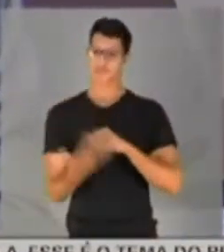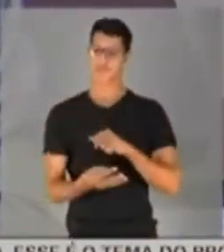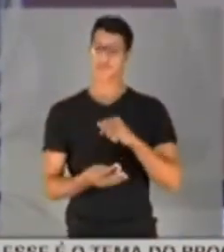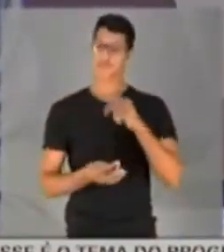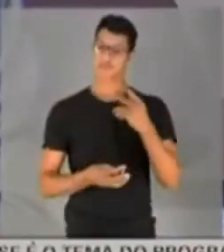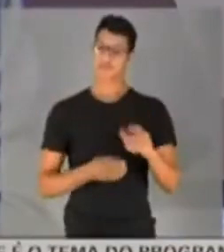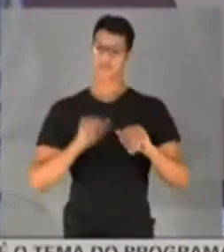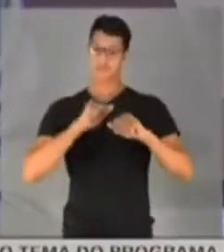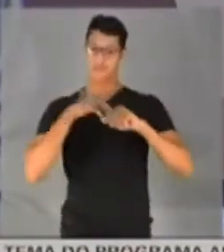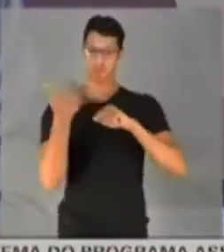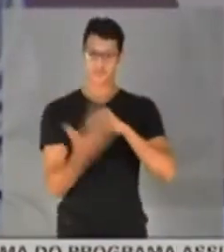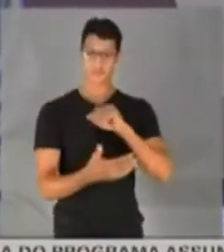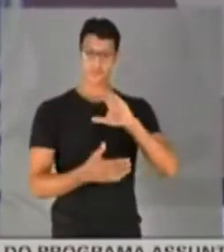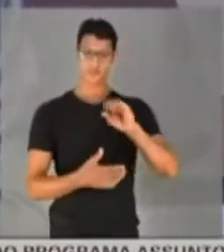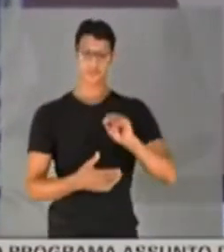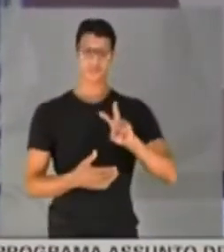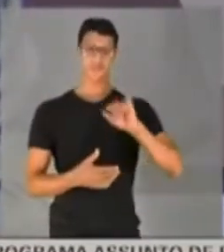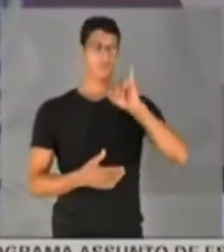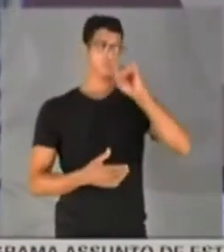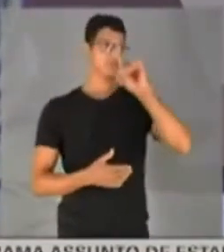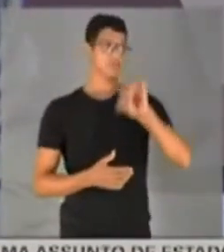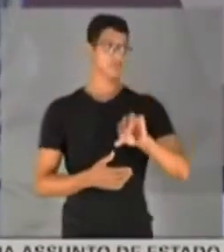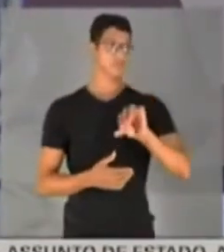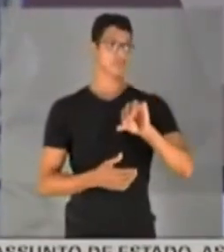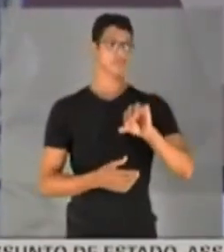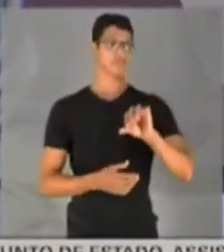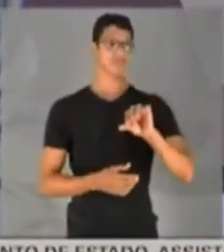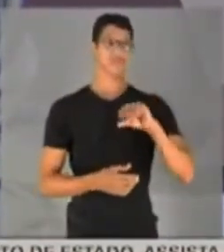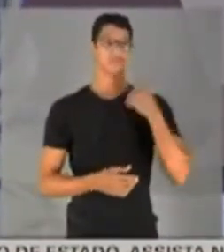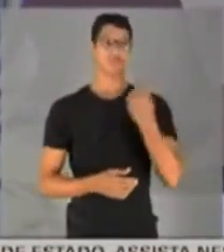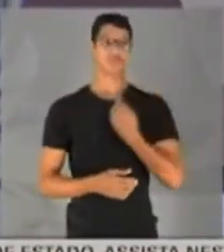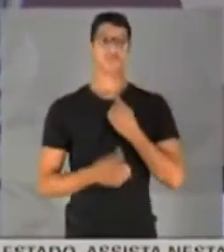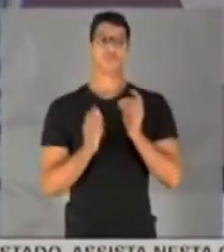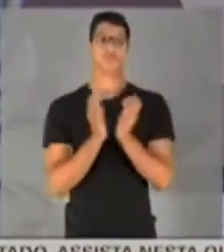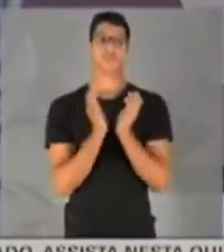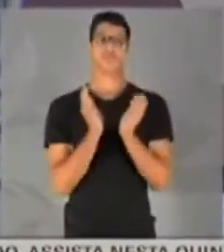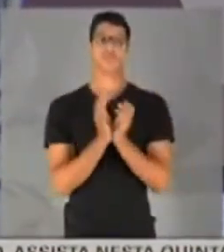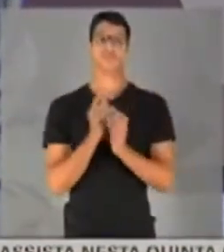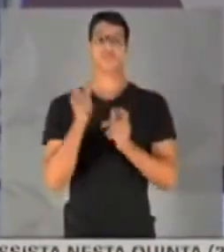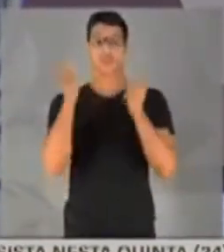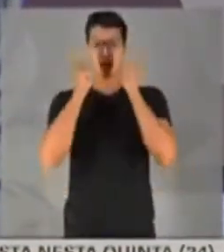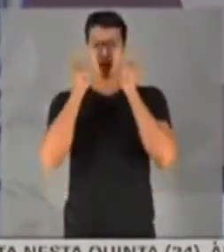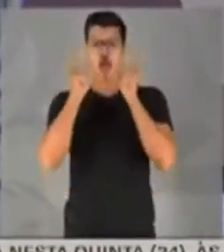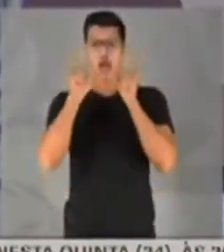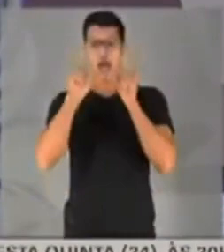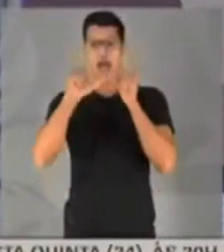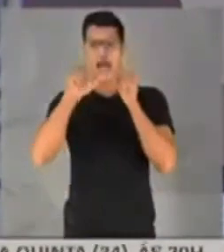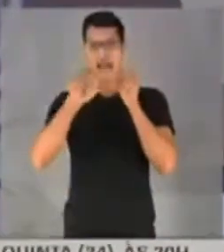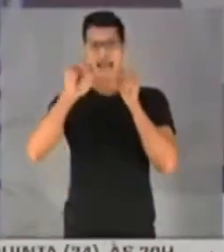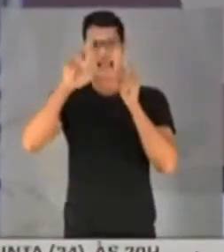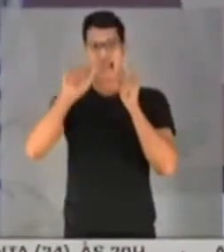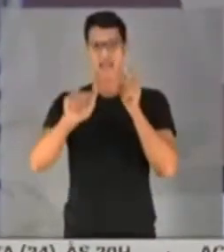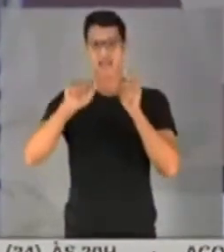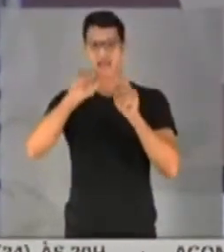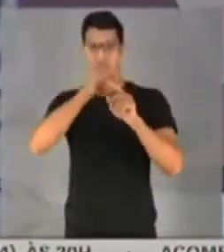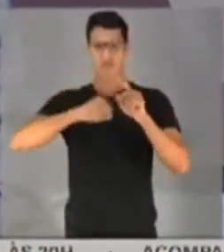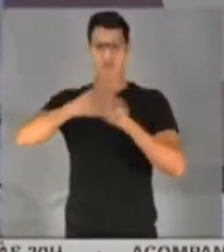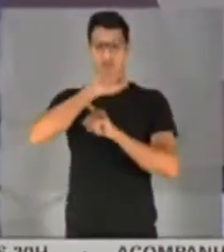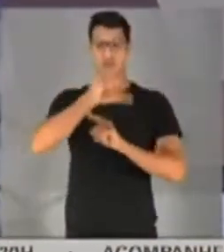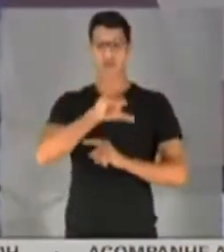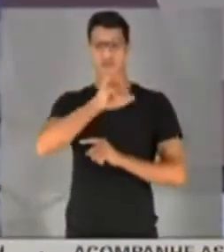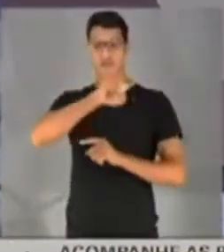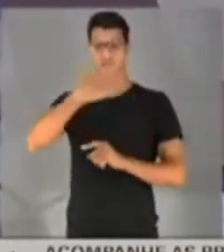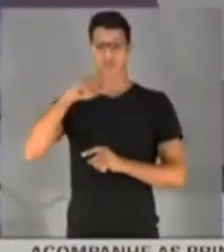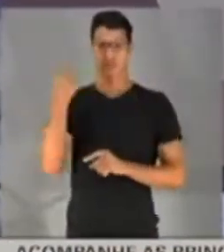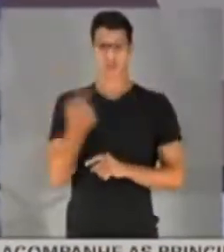de Covid-19 entre nós. Nós, do Grupo Alerta, que somos um grupo de organizações da sociedade civil,